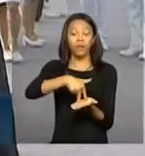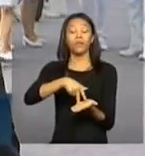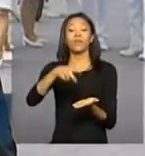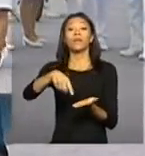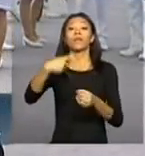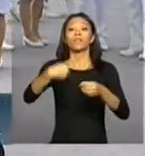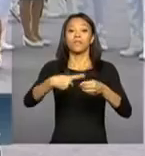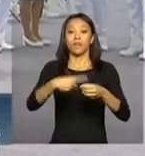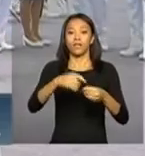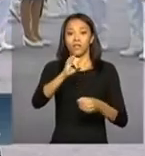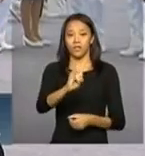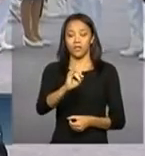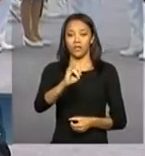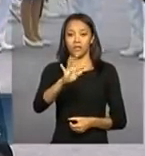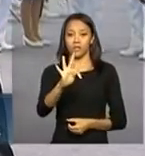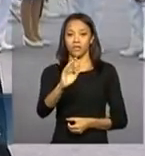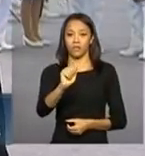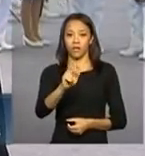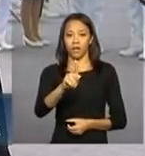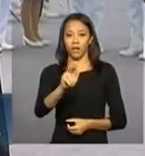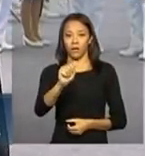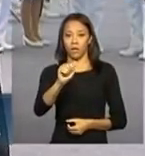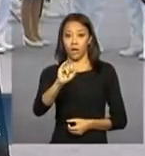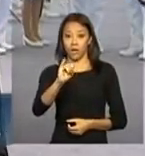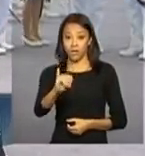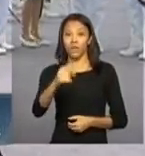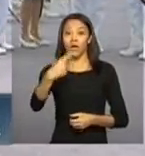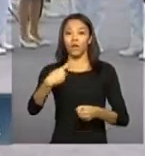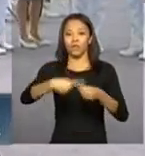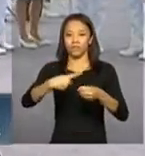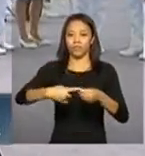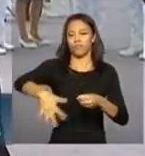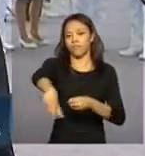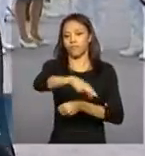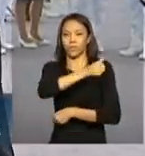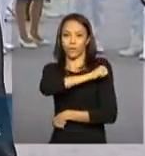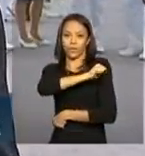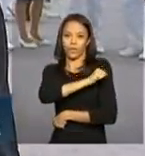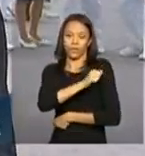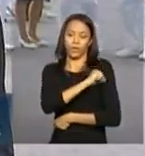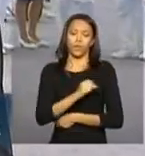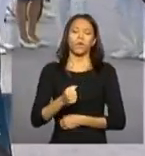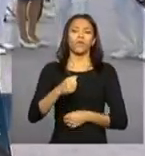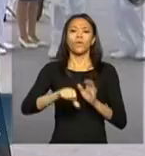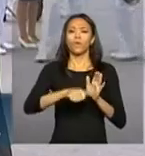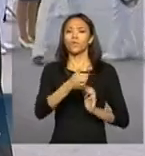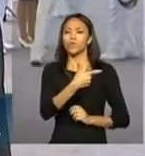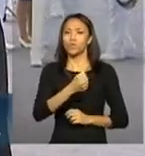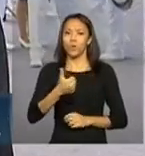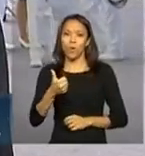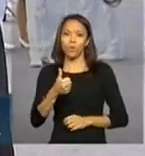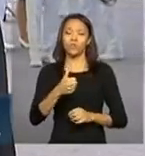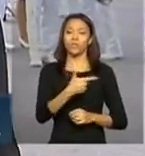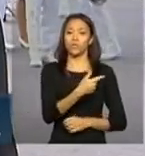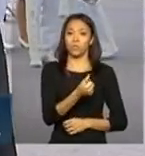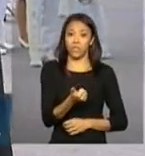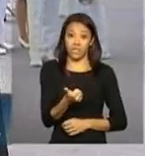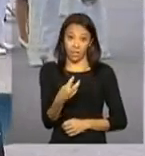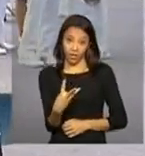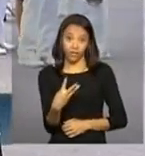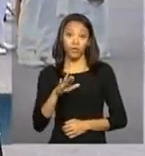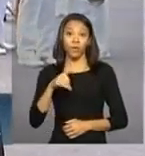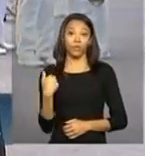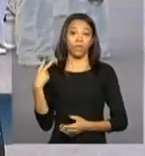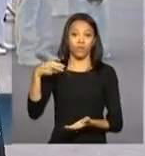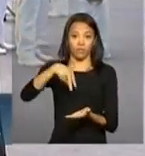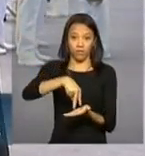Itaguaí, na região metropolitana do Rio de Janeiro. As duas vezes anteriores ocorreram em 2011 e 2013, quando entrou